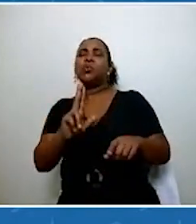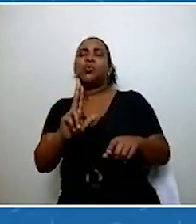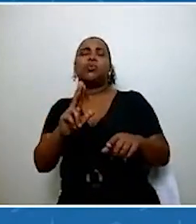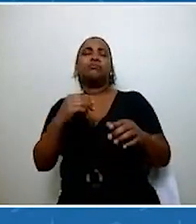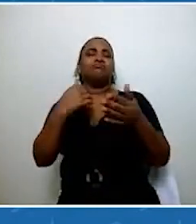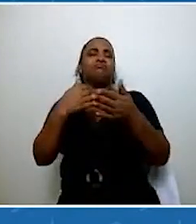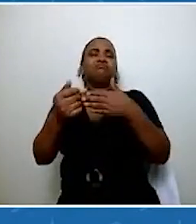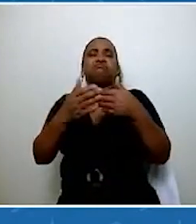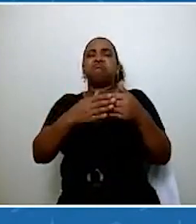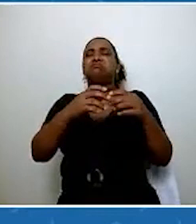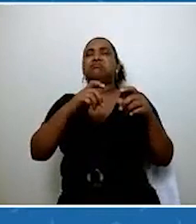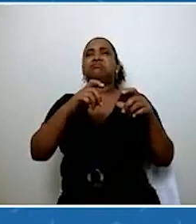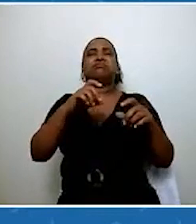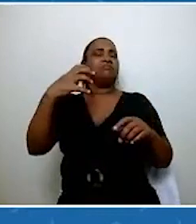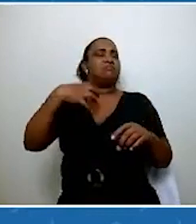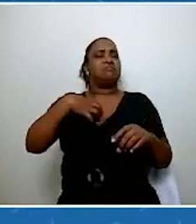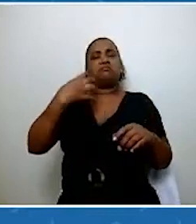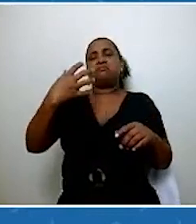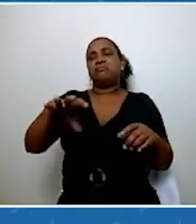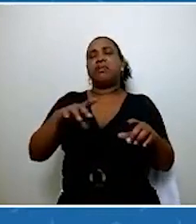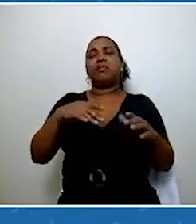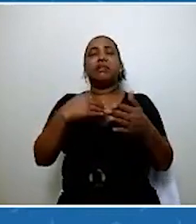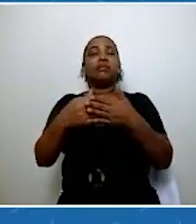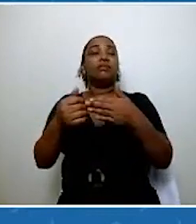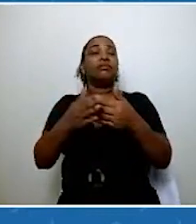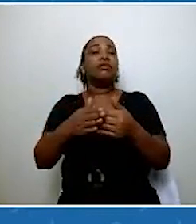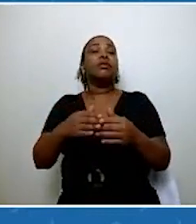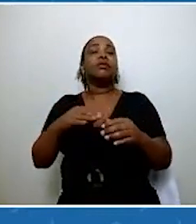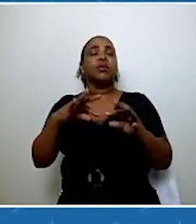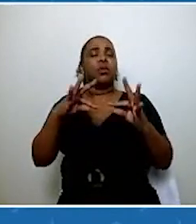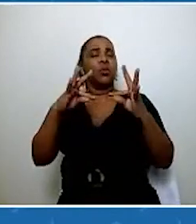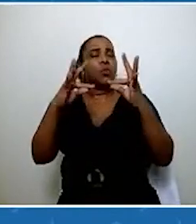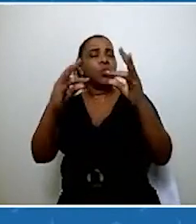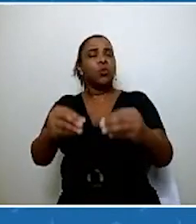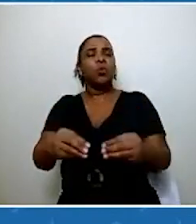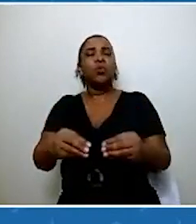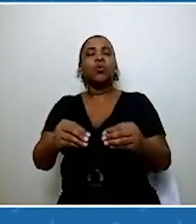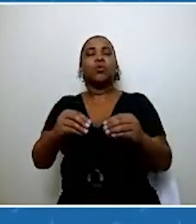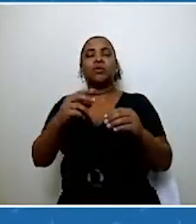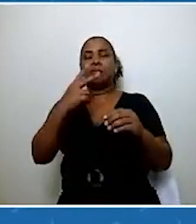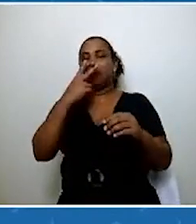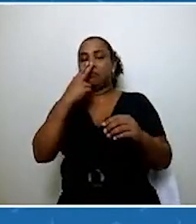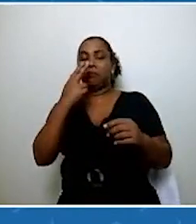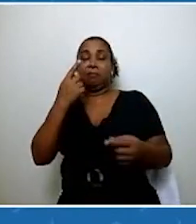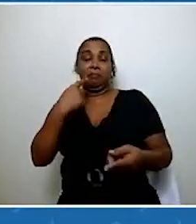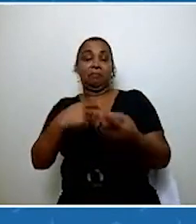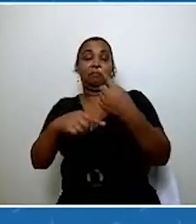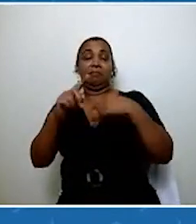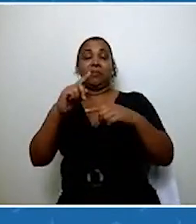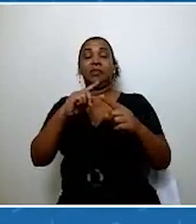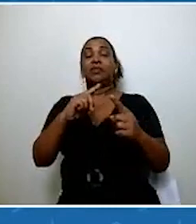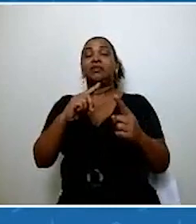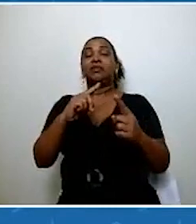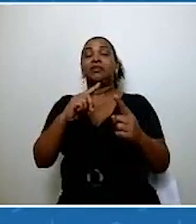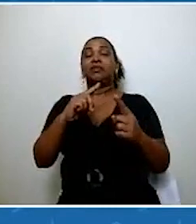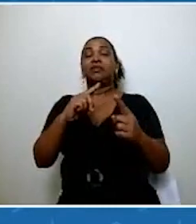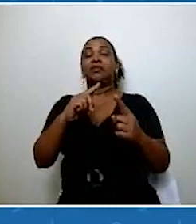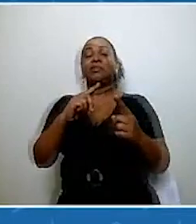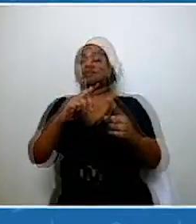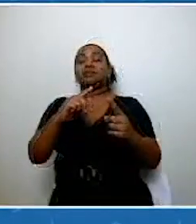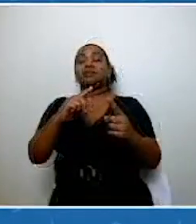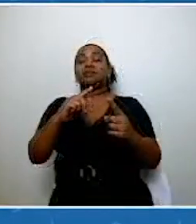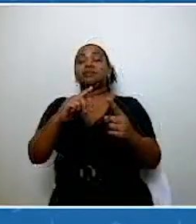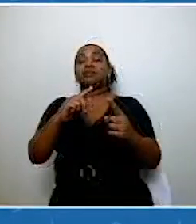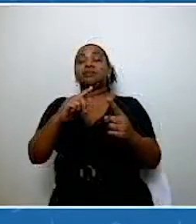Isso tudo traz um processo de mobilização e de engajamento que, talvez, se nós estivéssemos sozinhos, a gente não conseguiria